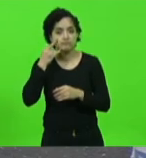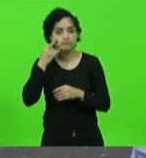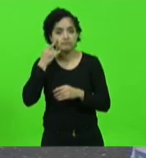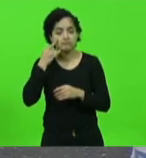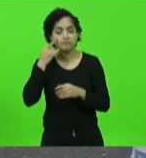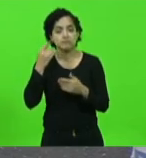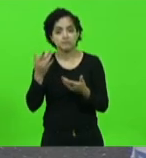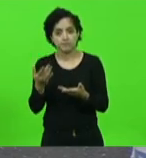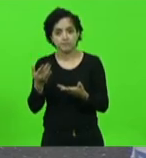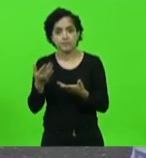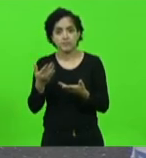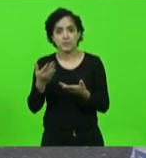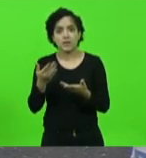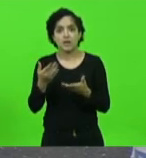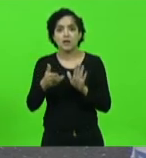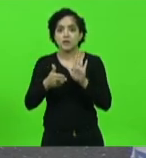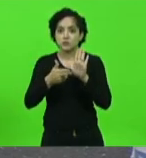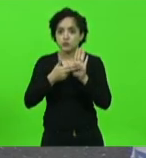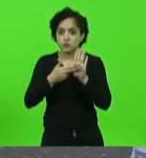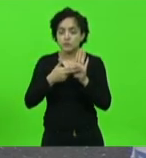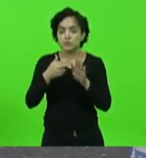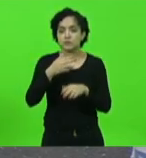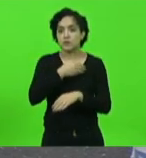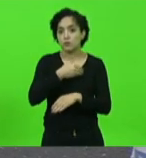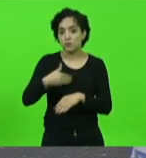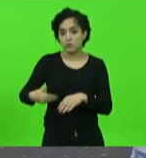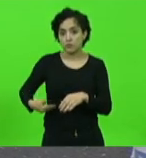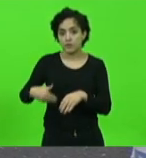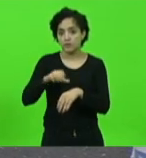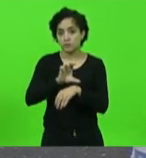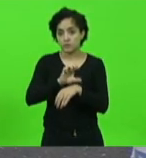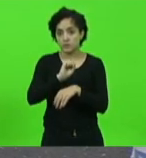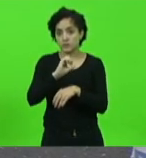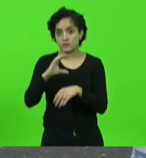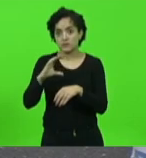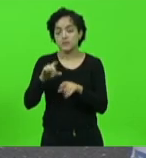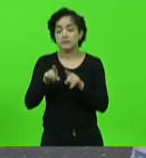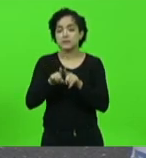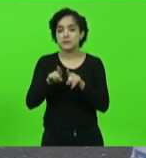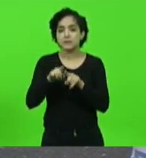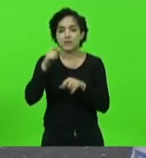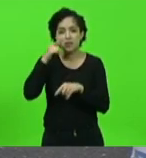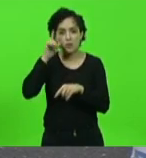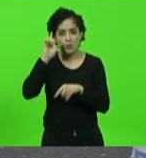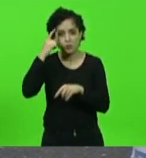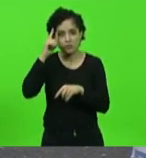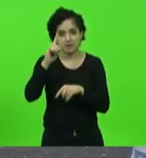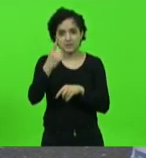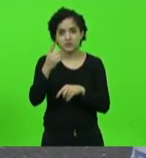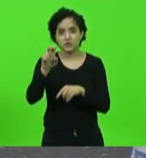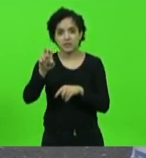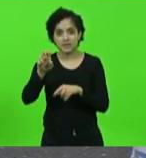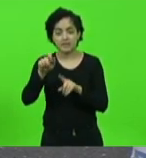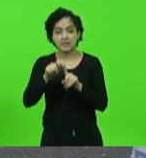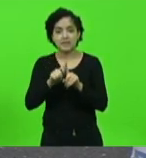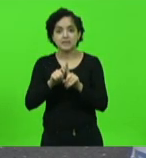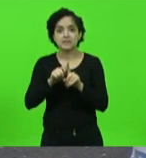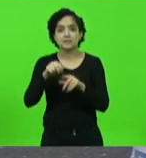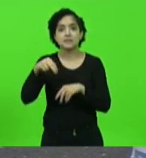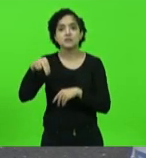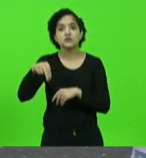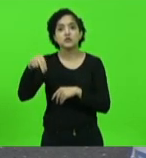do governo de Santa Catarina quero fazer também referência ontem dia 15 de novembro